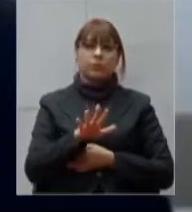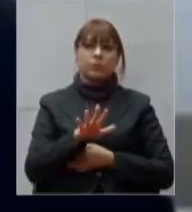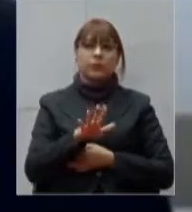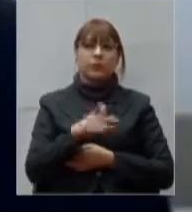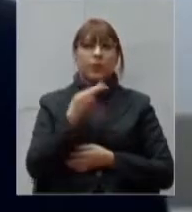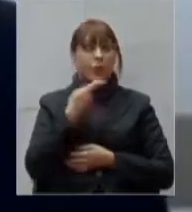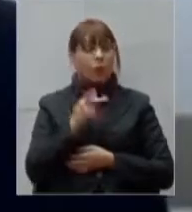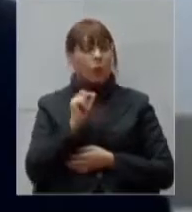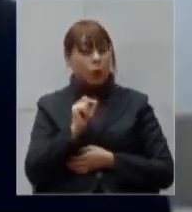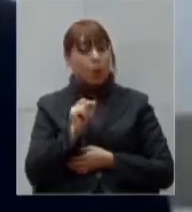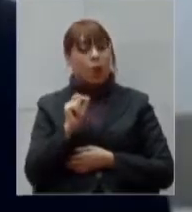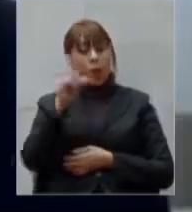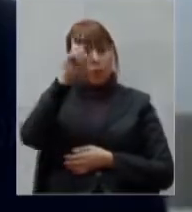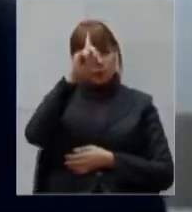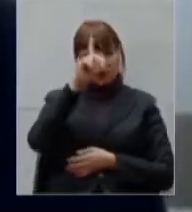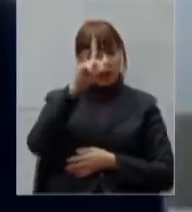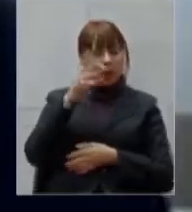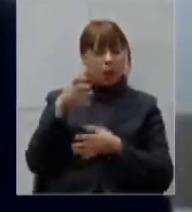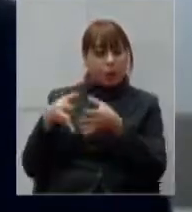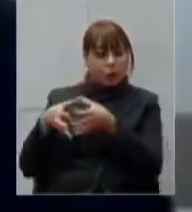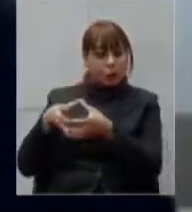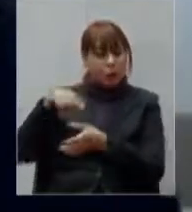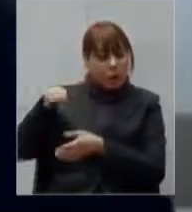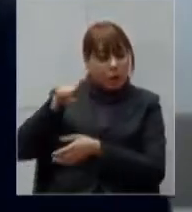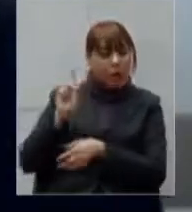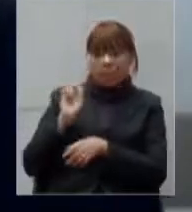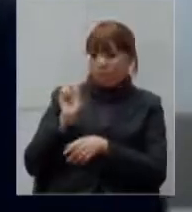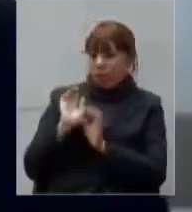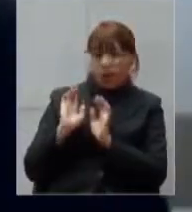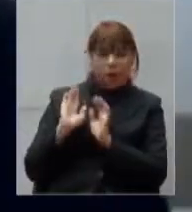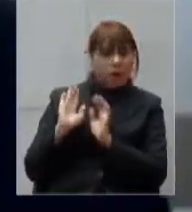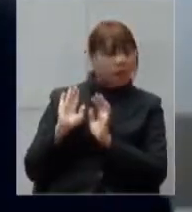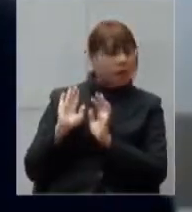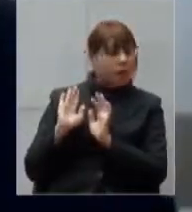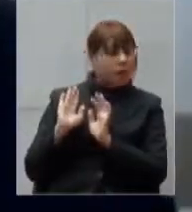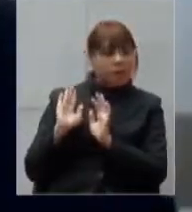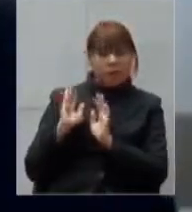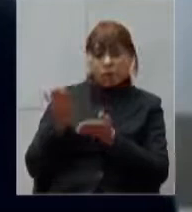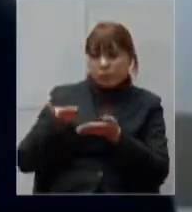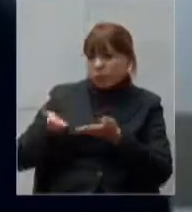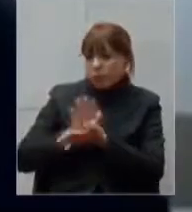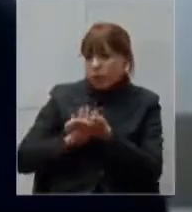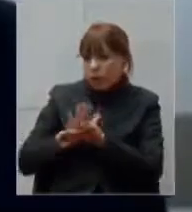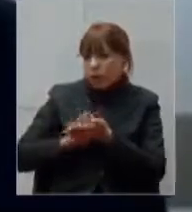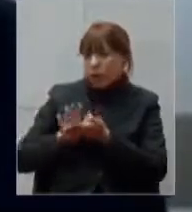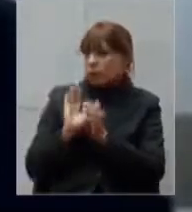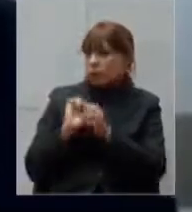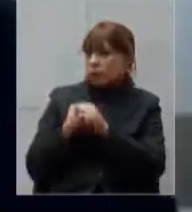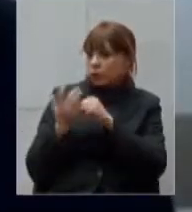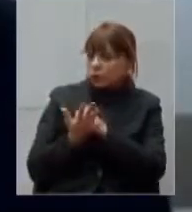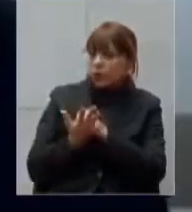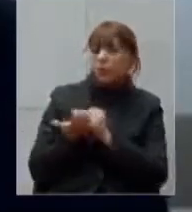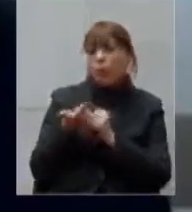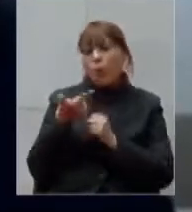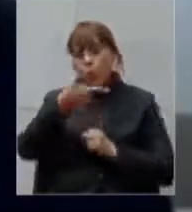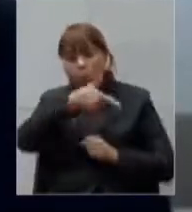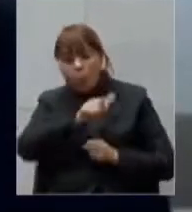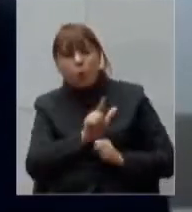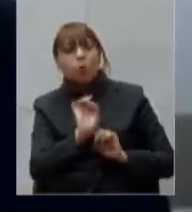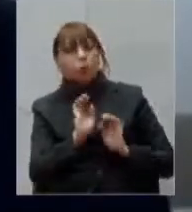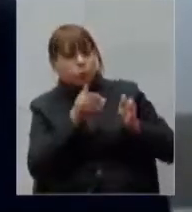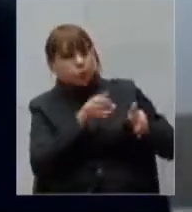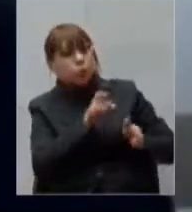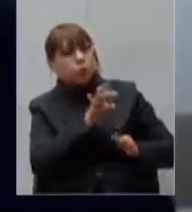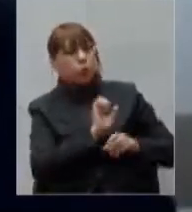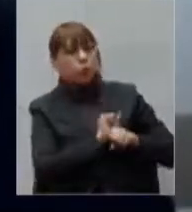atender o Covid, para não haver contaminação, então acredito que isso tenha sido um acerto da nossa parte aqui.